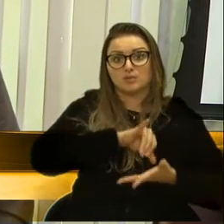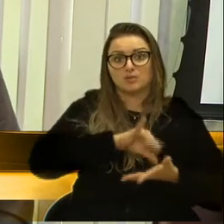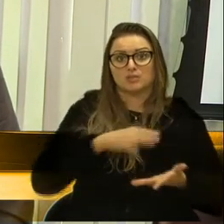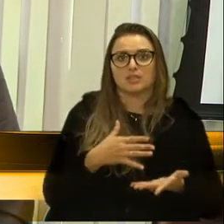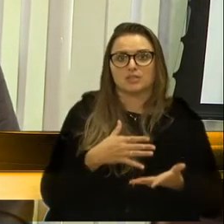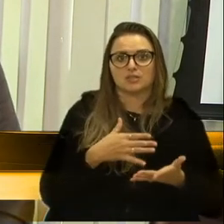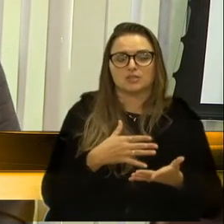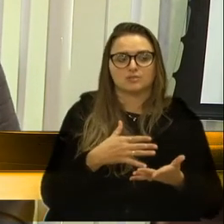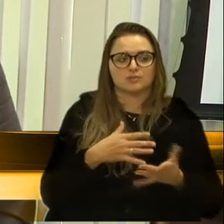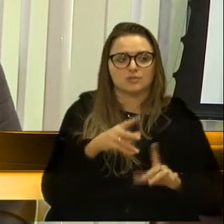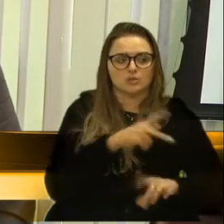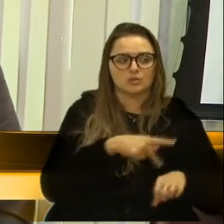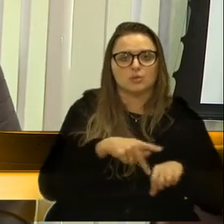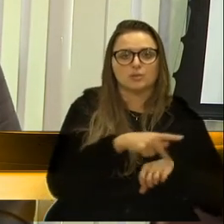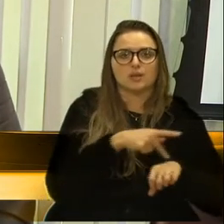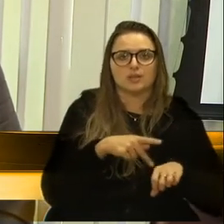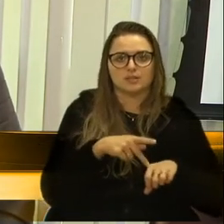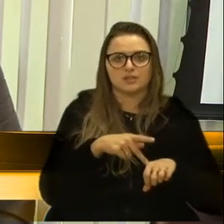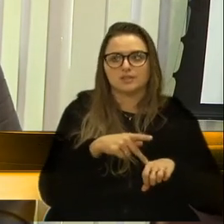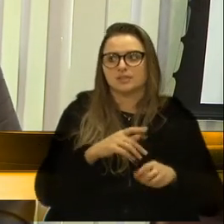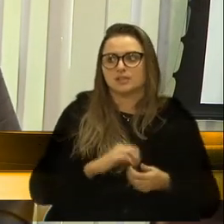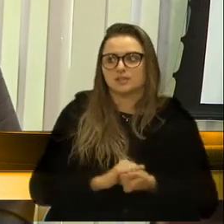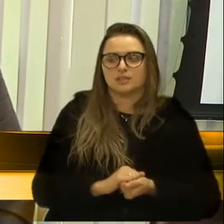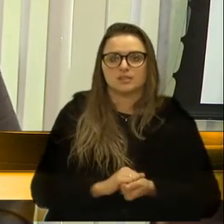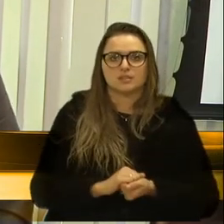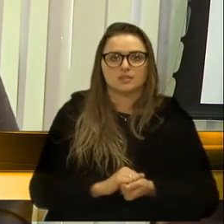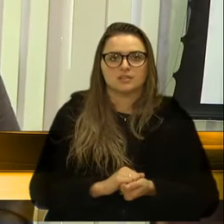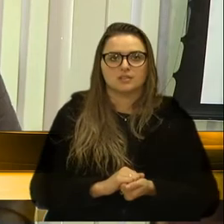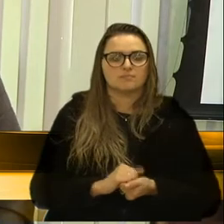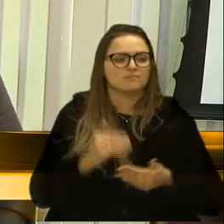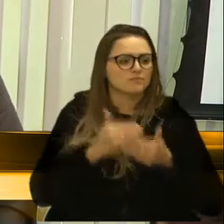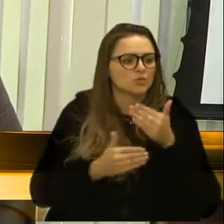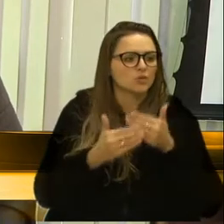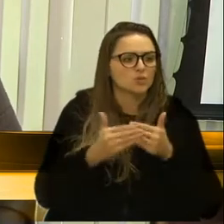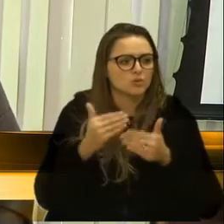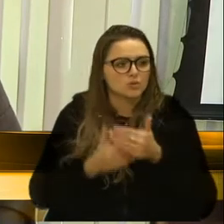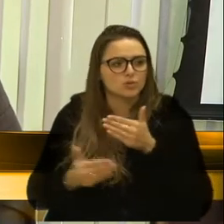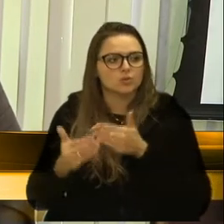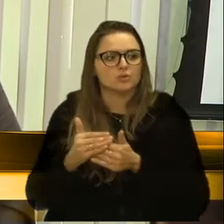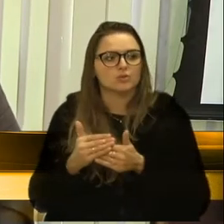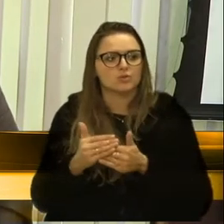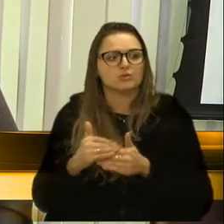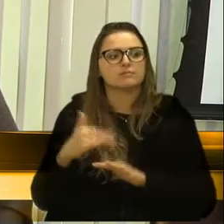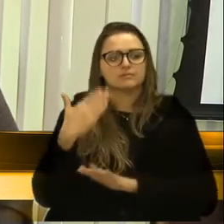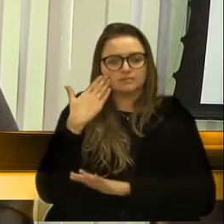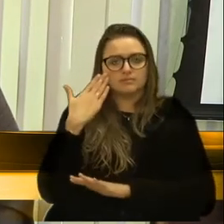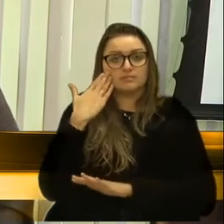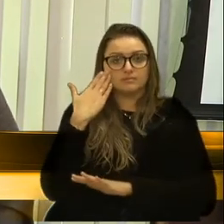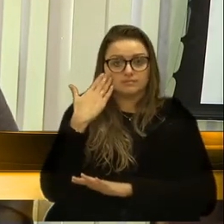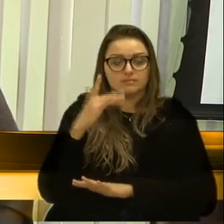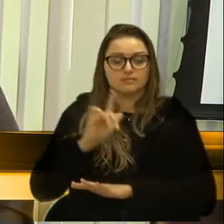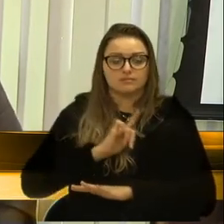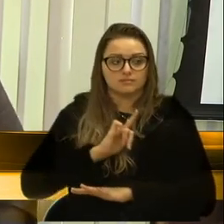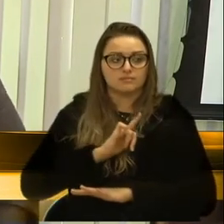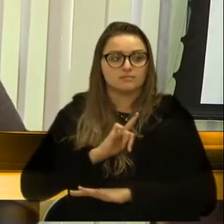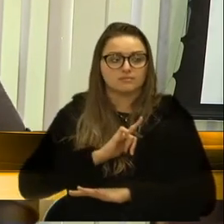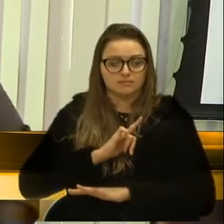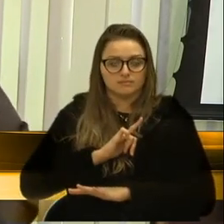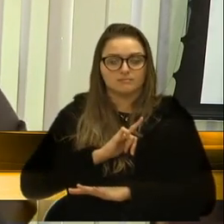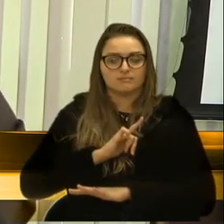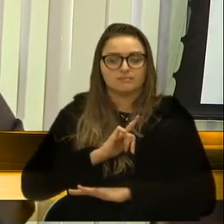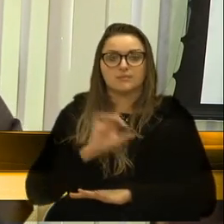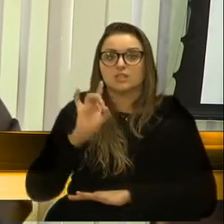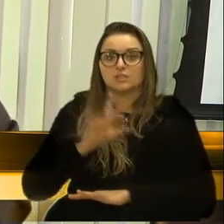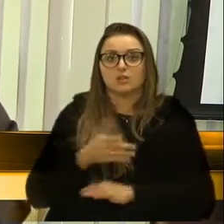Principalmente, fizeram o carnaval, fizeram tudo. Tudo, tudo, tudo, sabendo que ela já existia. E só esse